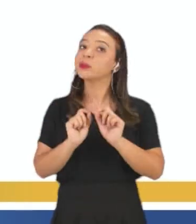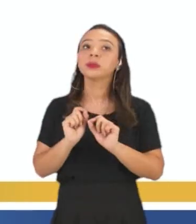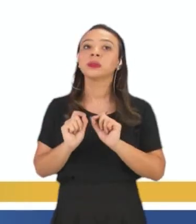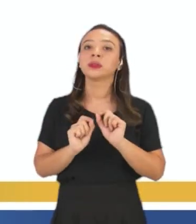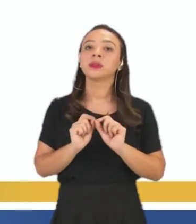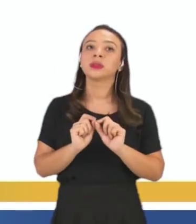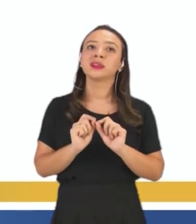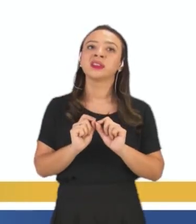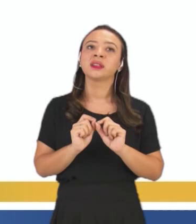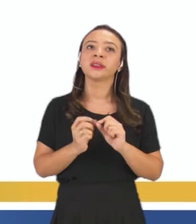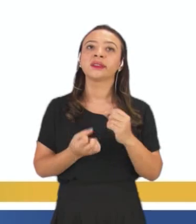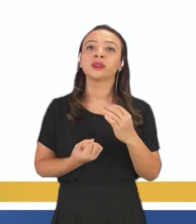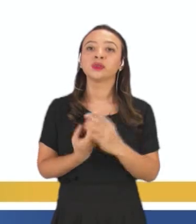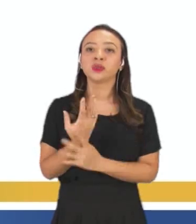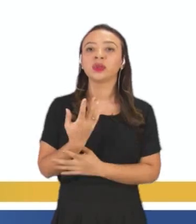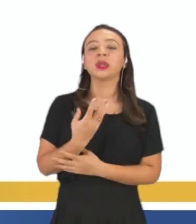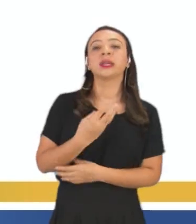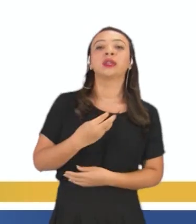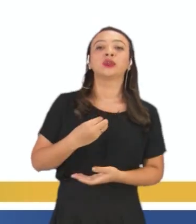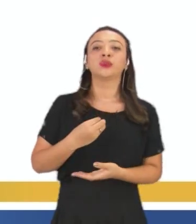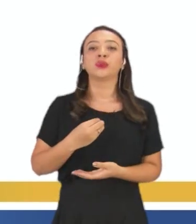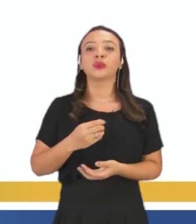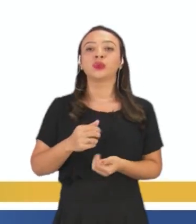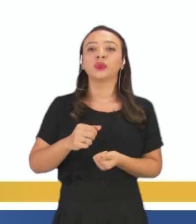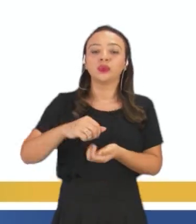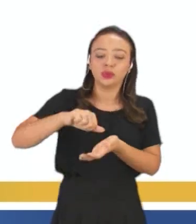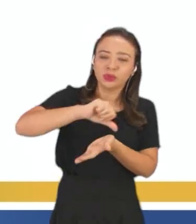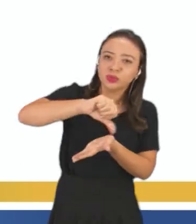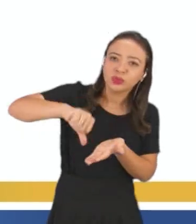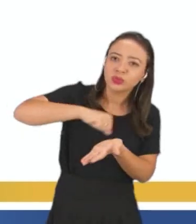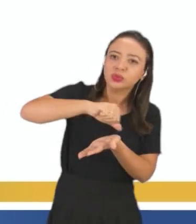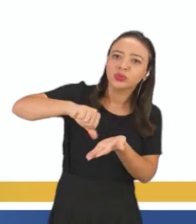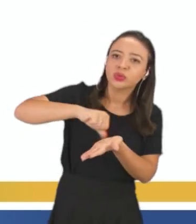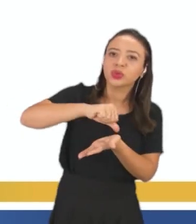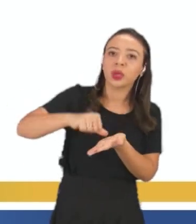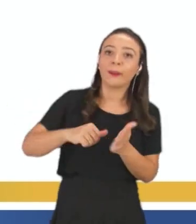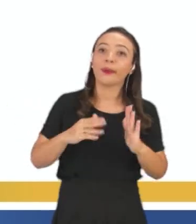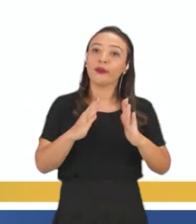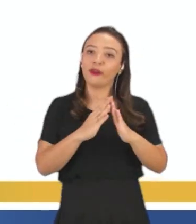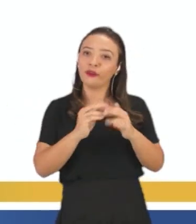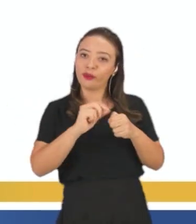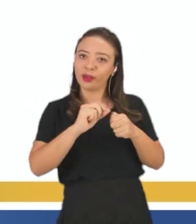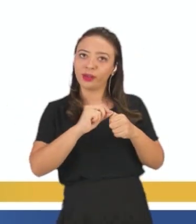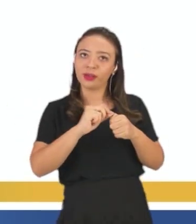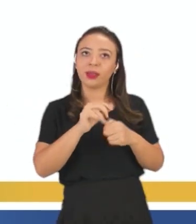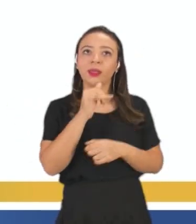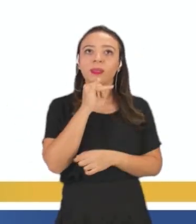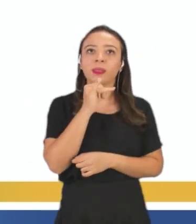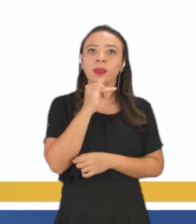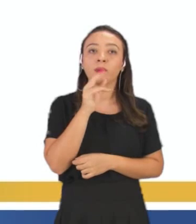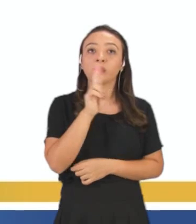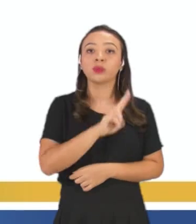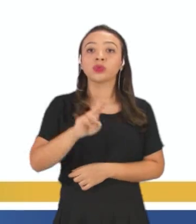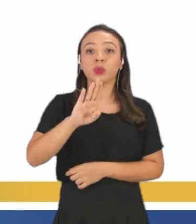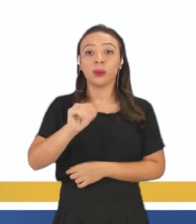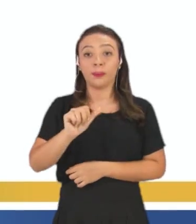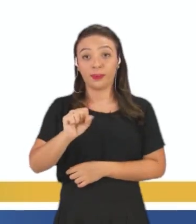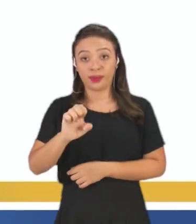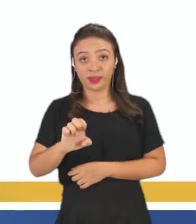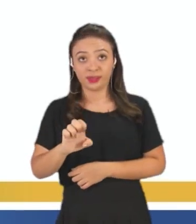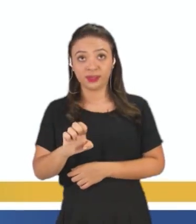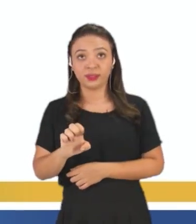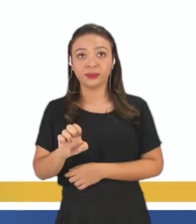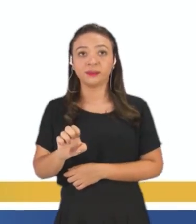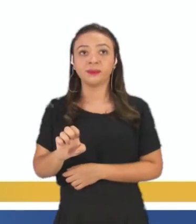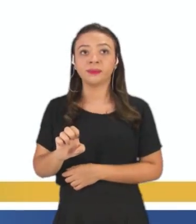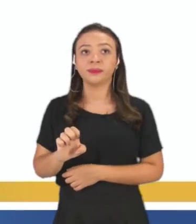do sabão caseiro. Então, no sabão caseiro, nós utilizamos uma base, conhecida como soda cáustica, o nome